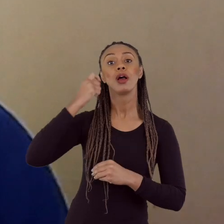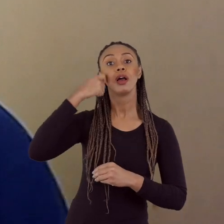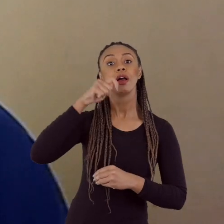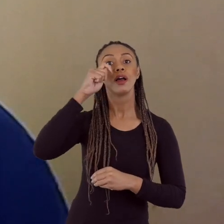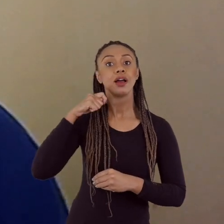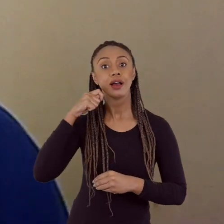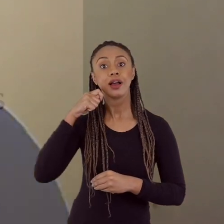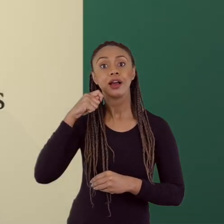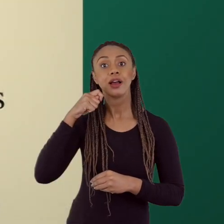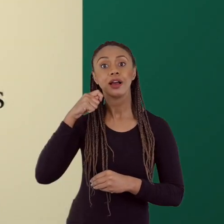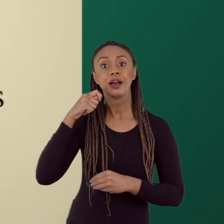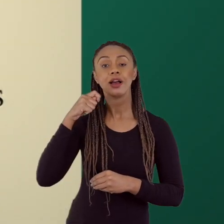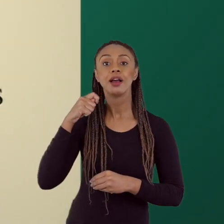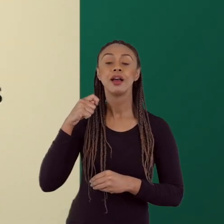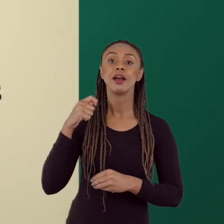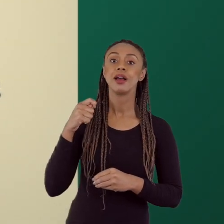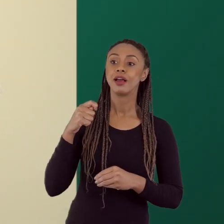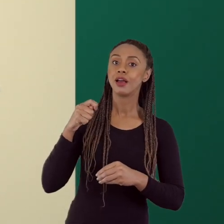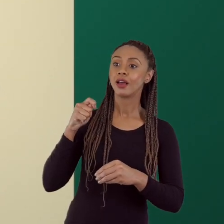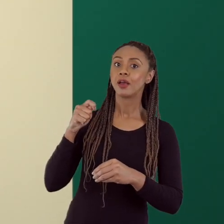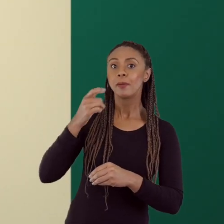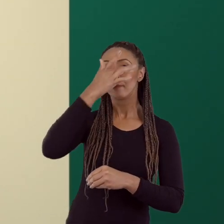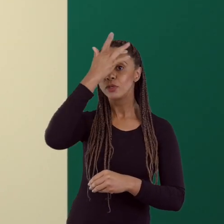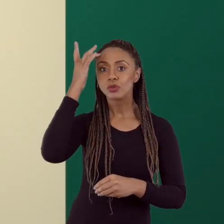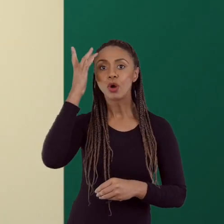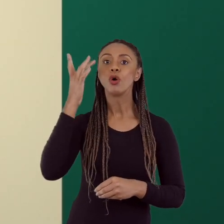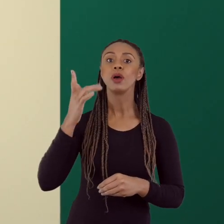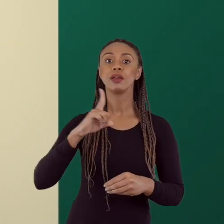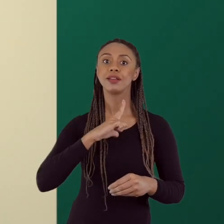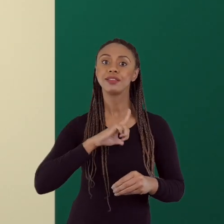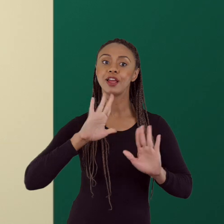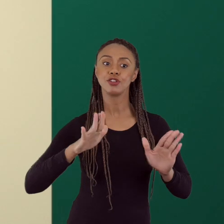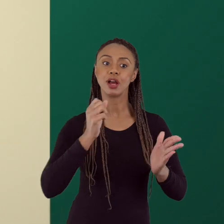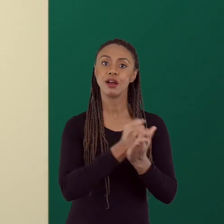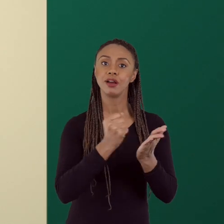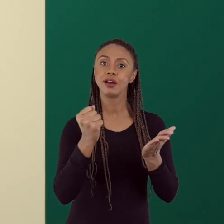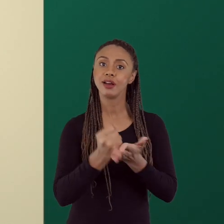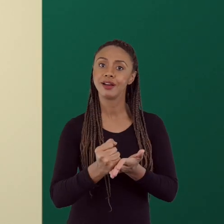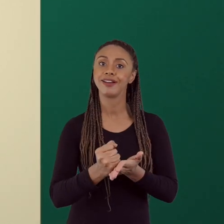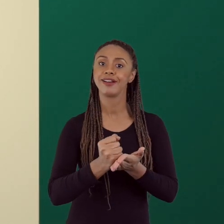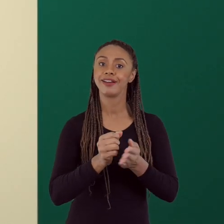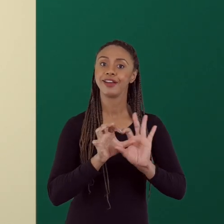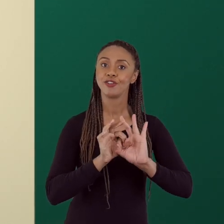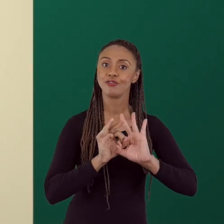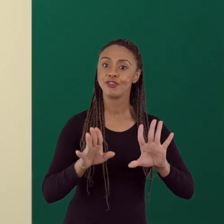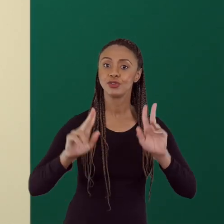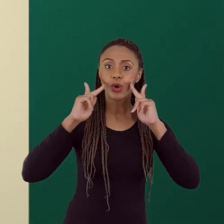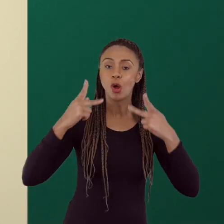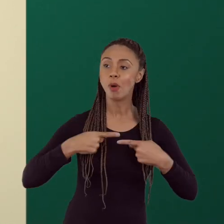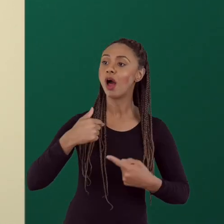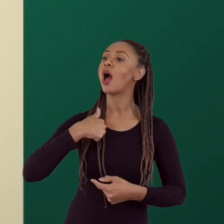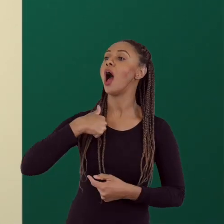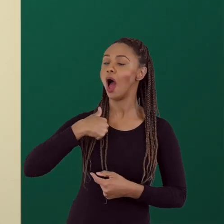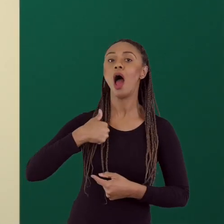seletivo para refugiado, portador de visto humanitário. Aí, eu falei, agora